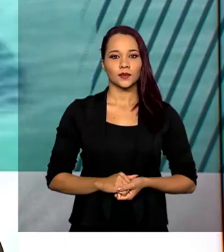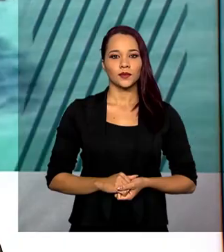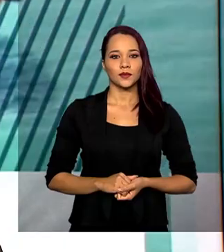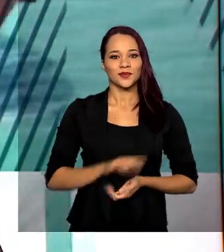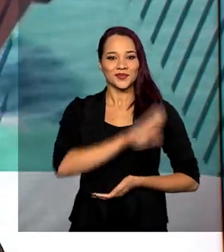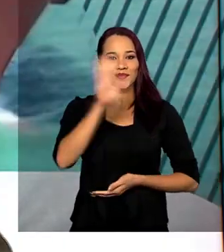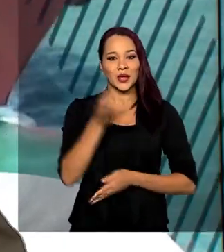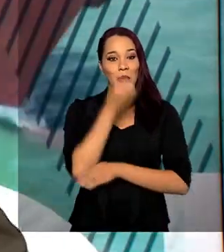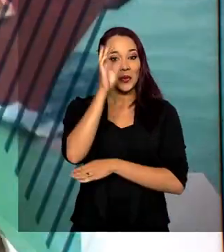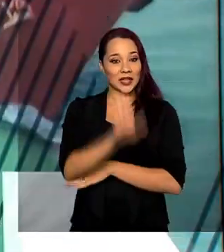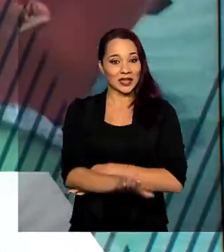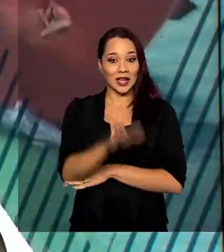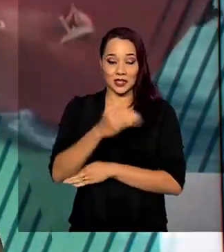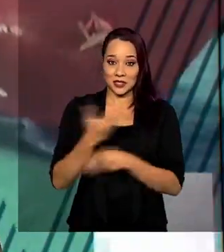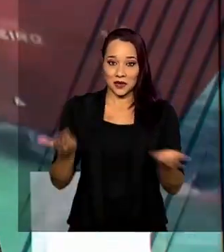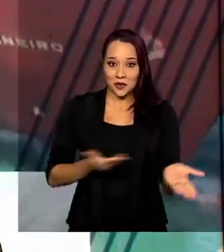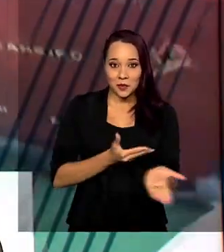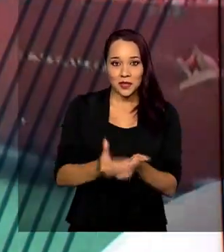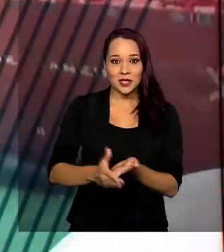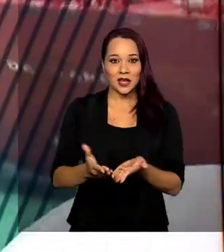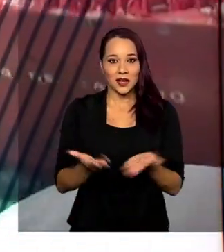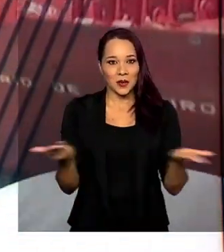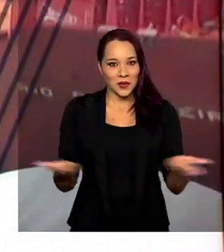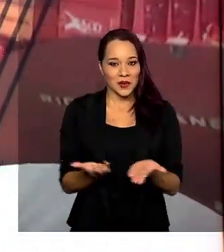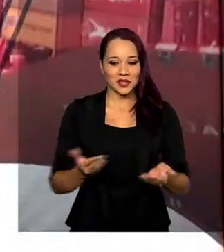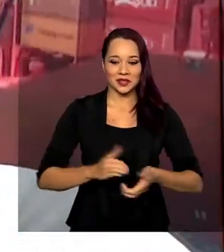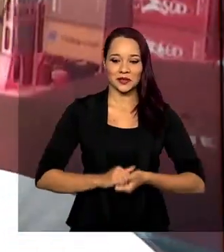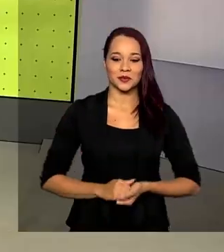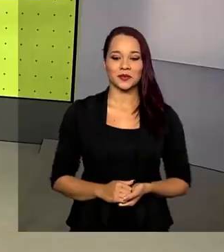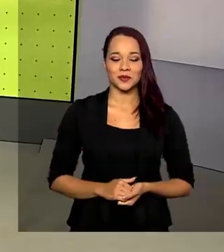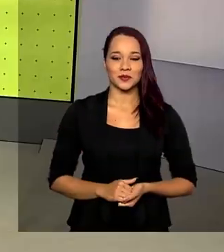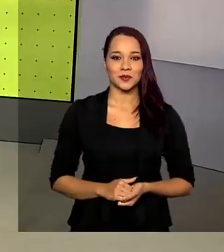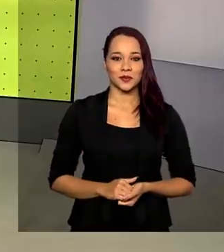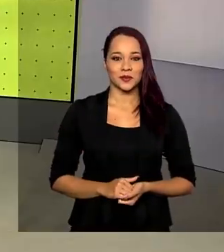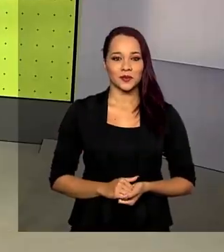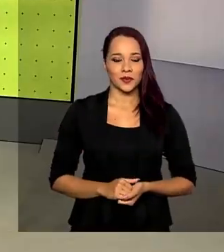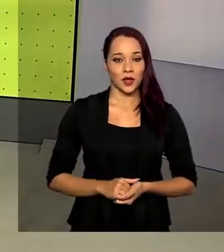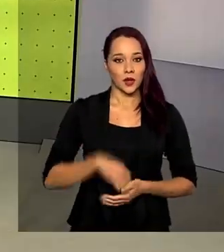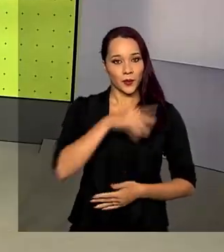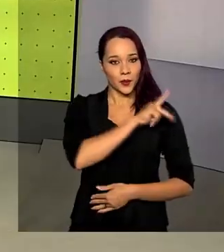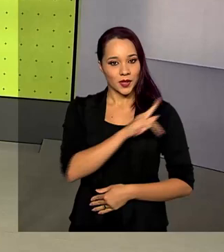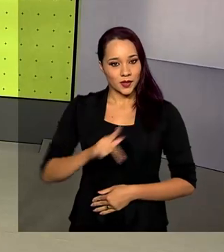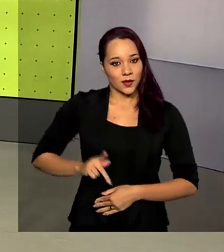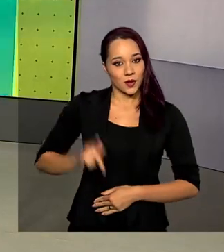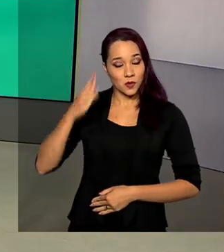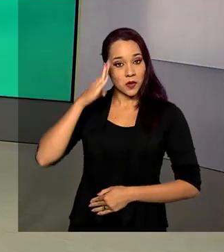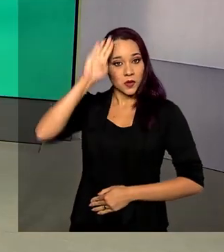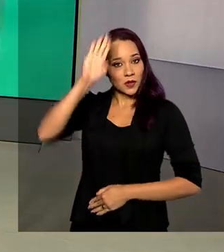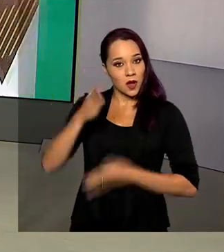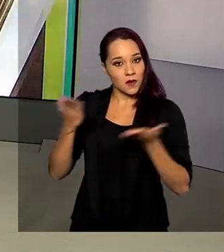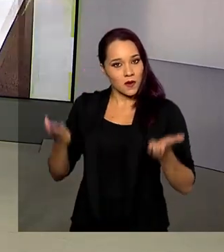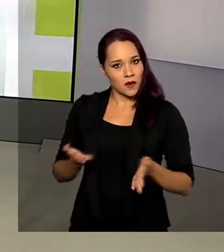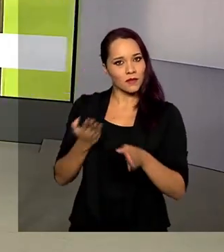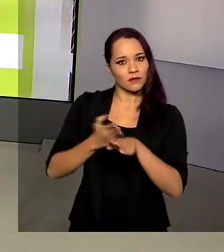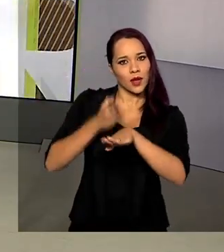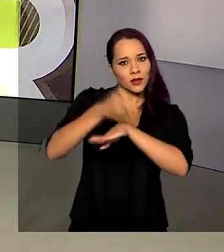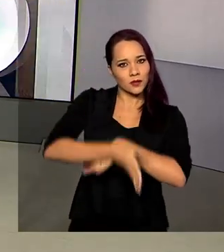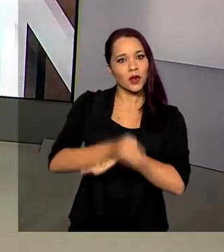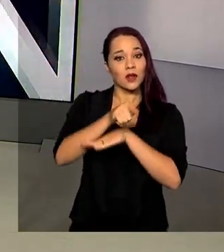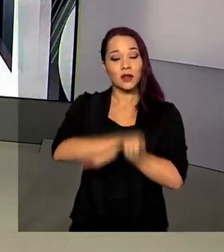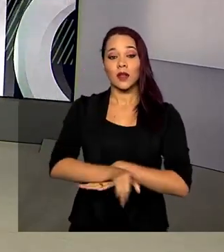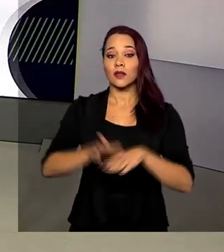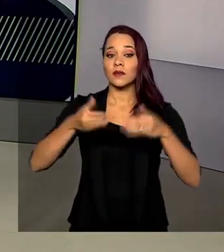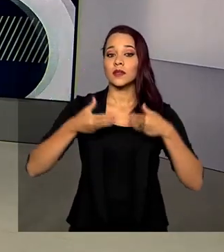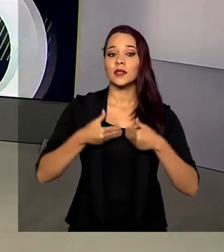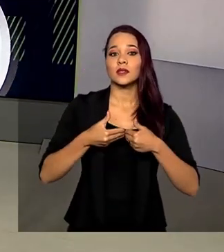Olá, boa tarde. Já estamos de volta com o Governo Agora. O presidente Jair Bolsonaro participou agora há pouco de uma